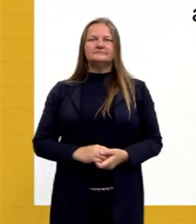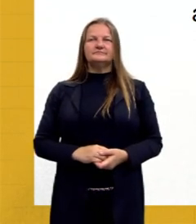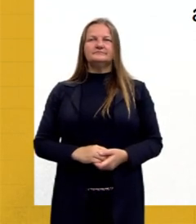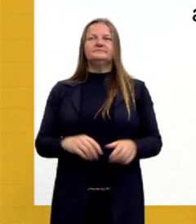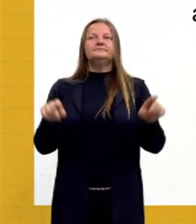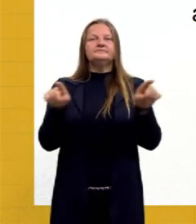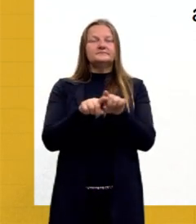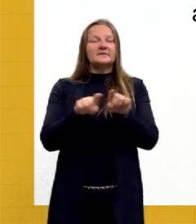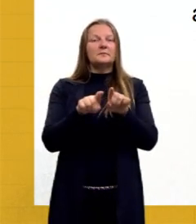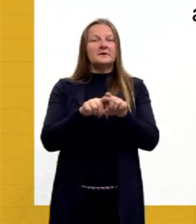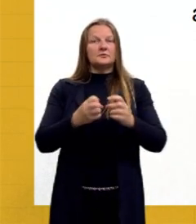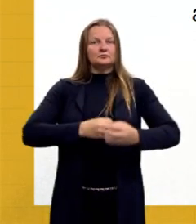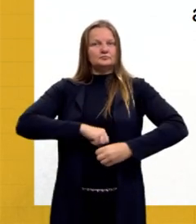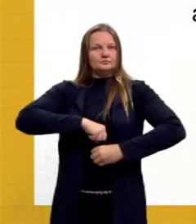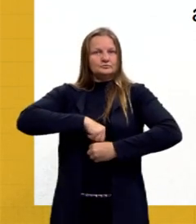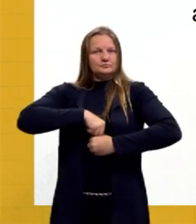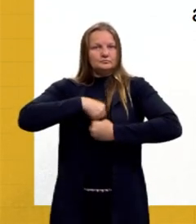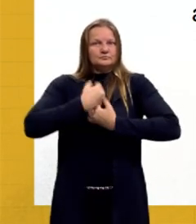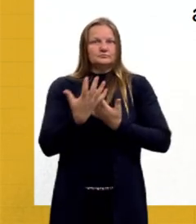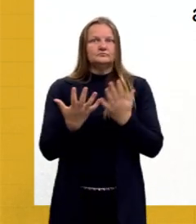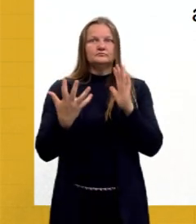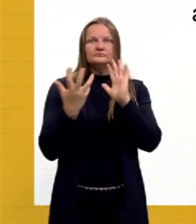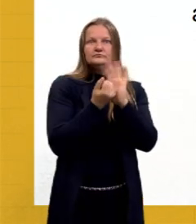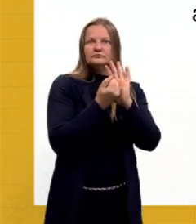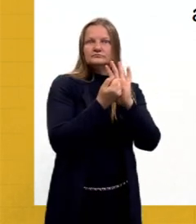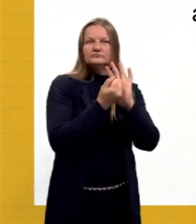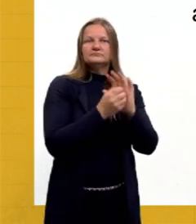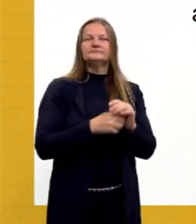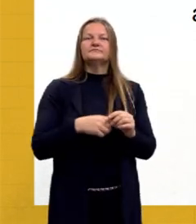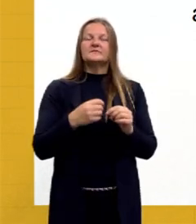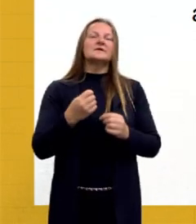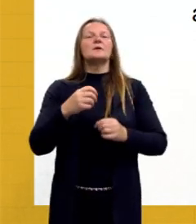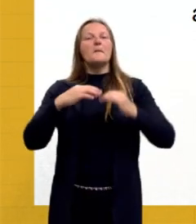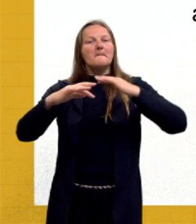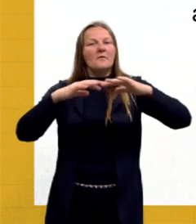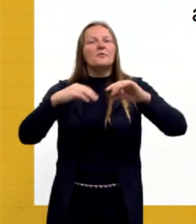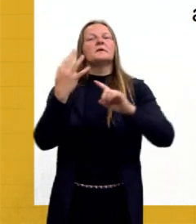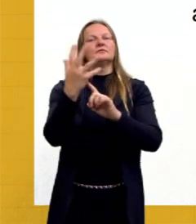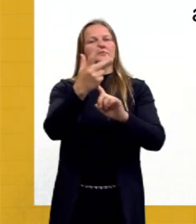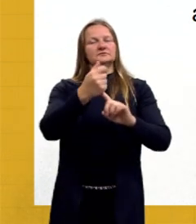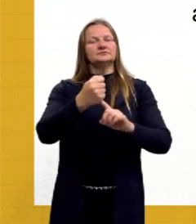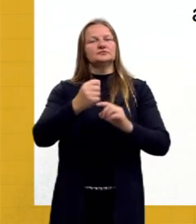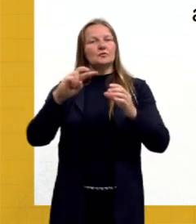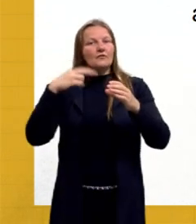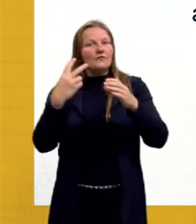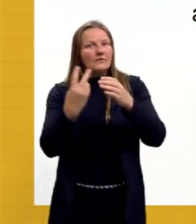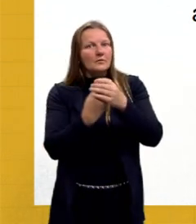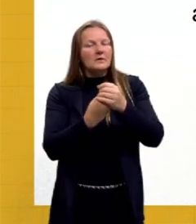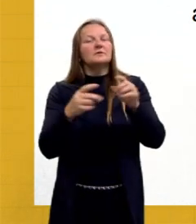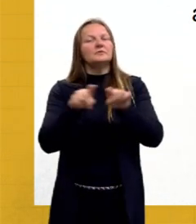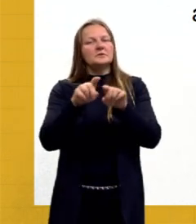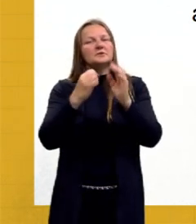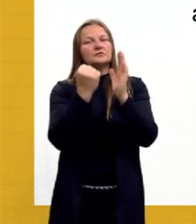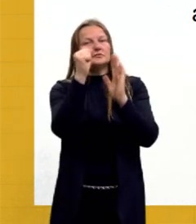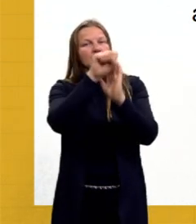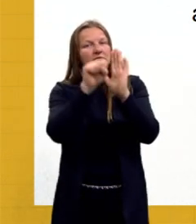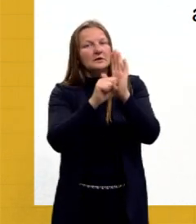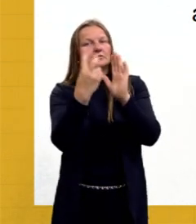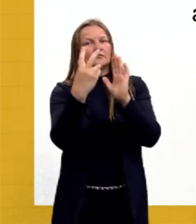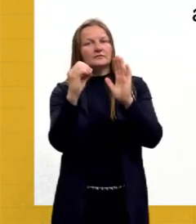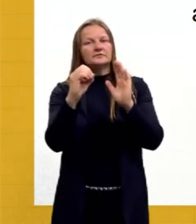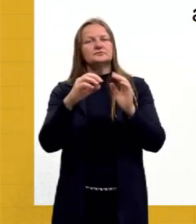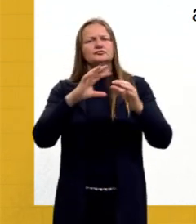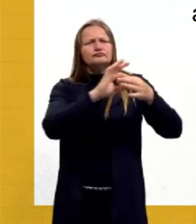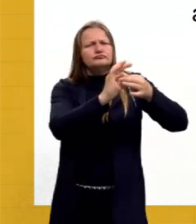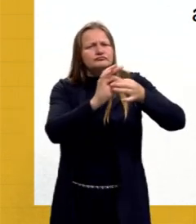temos também o expressionismo. O expressionismo é um movimento artístico de vanguarda ocorrido ali no início do século XX, no